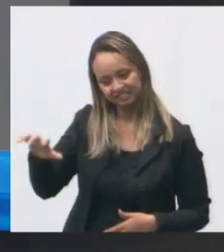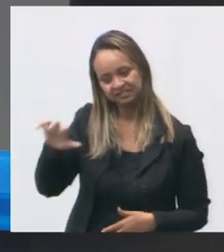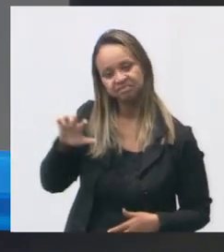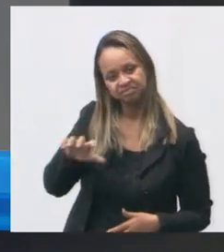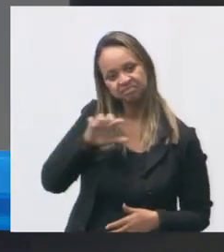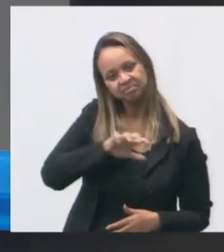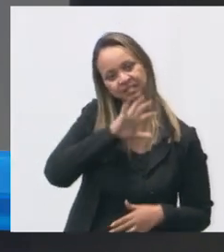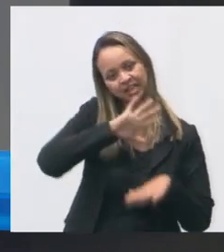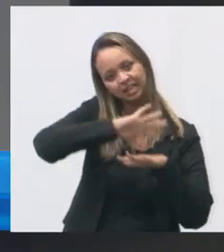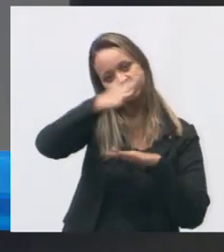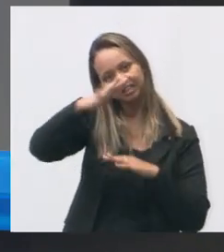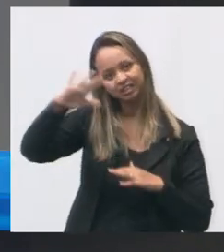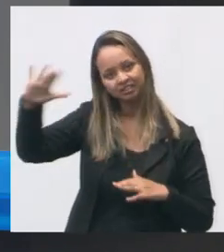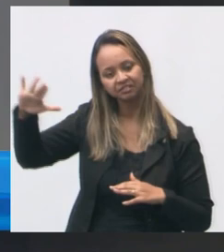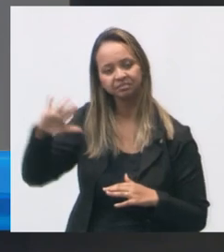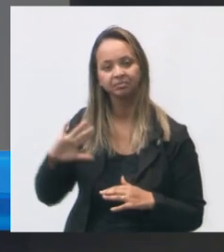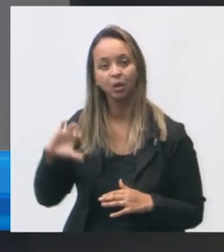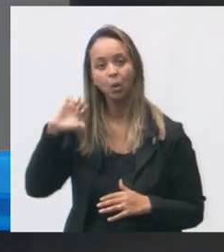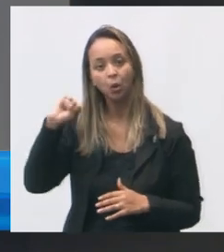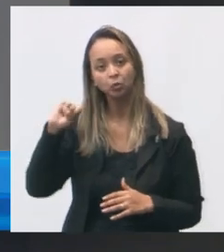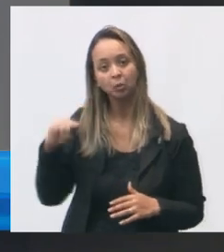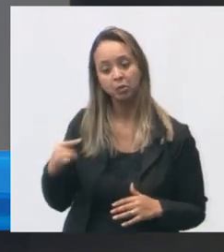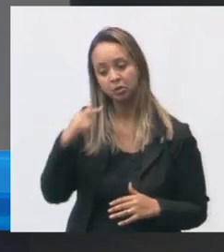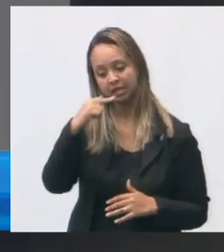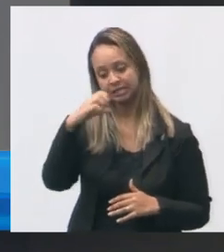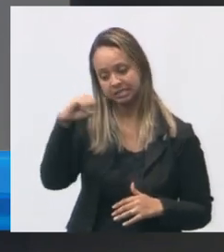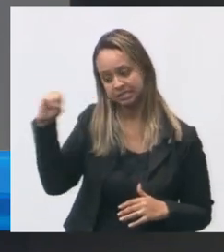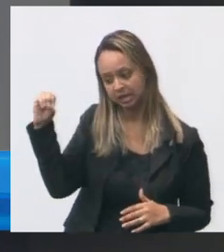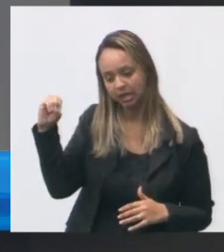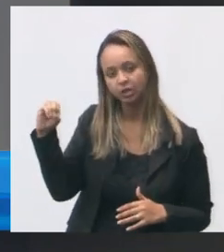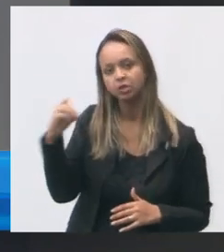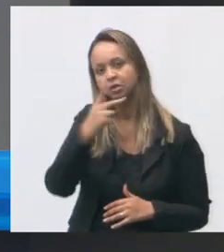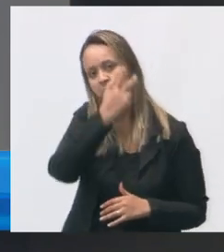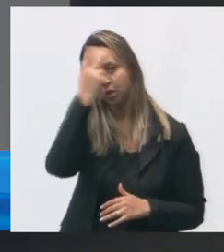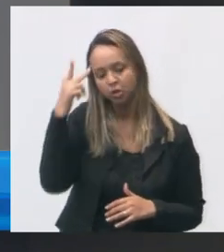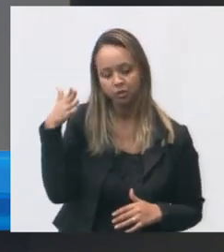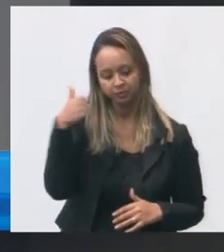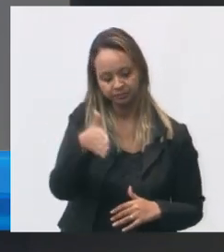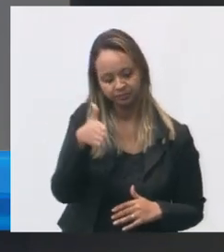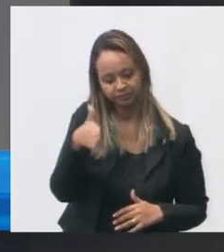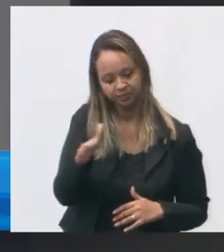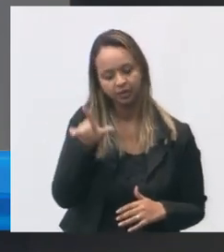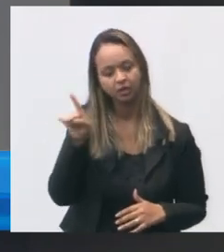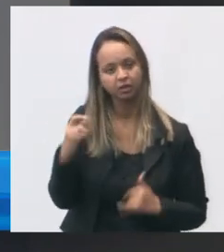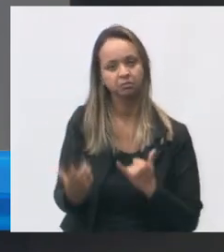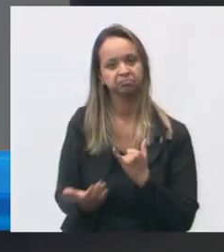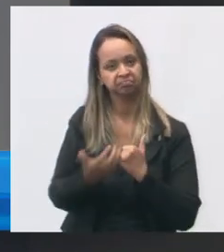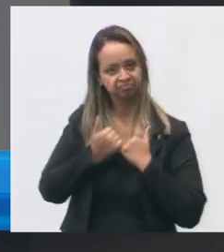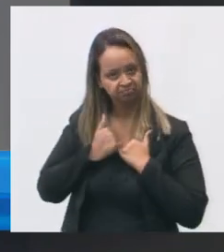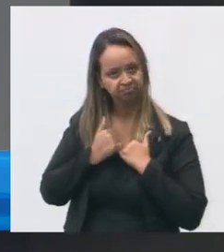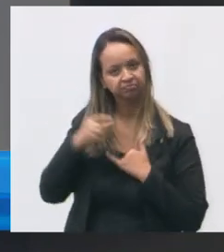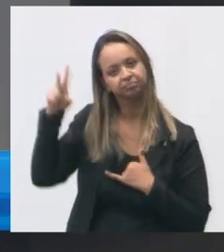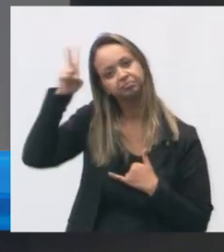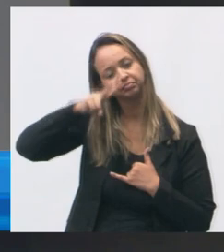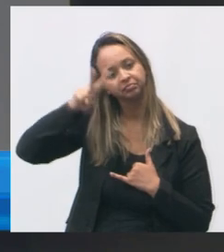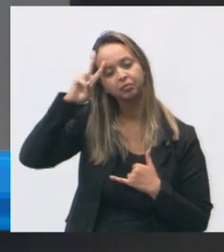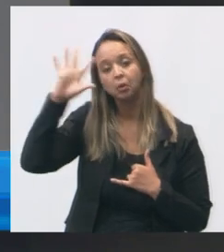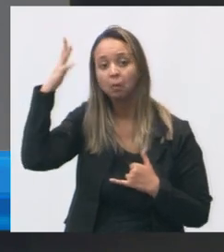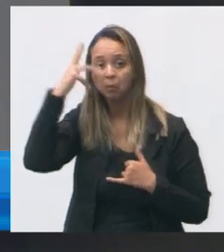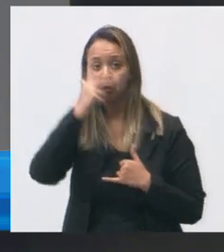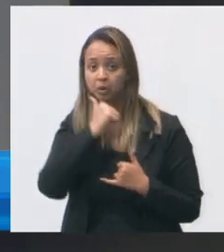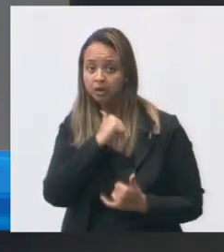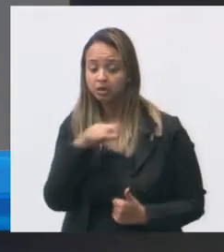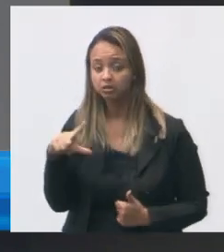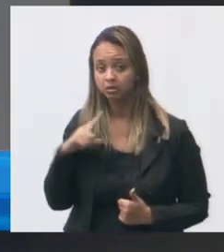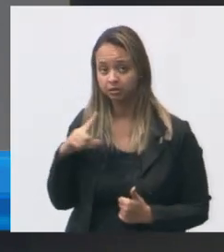cidade alta chegando a população de 8.700 pacientes o imóvel atombado é um patrimônio histórico muito bonito inclusive